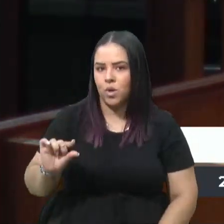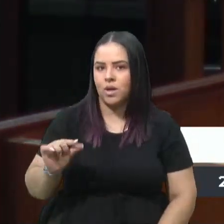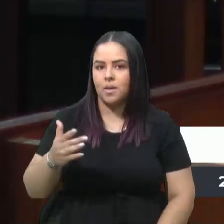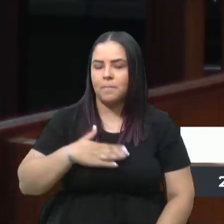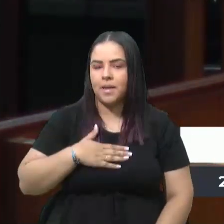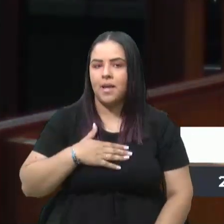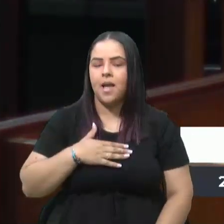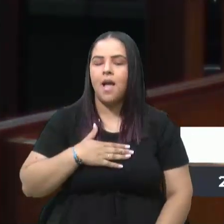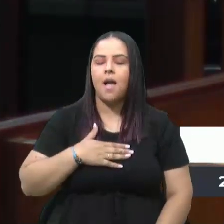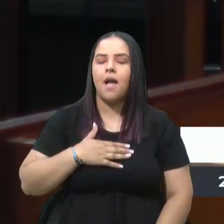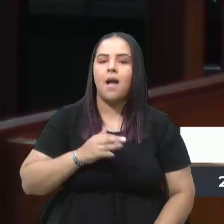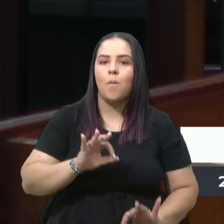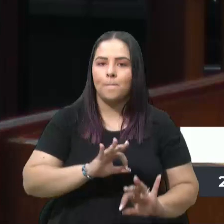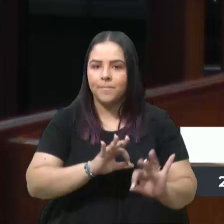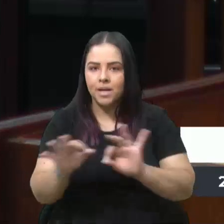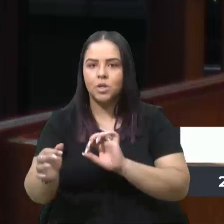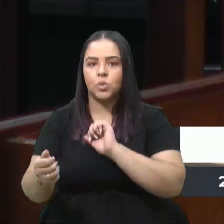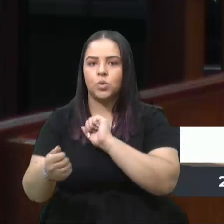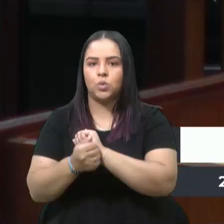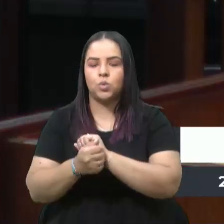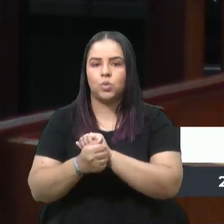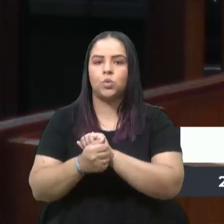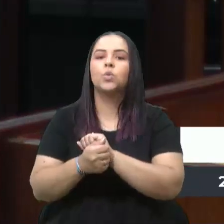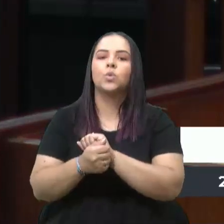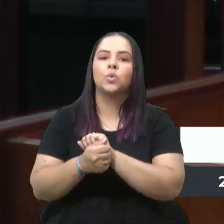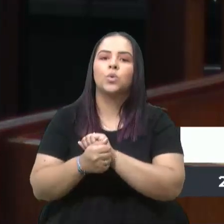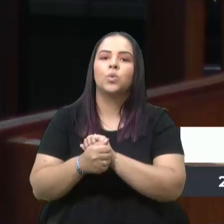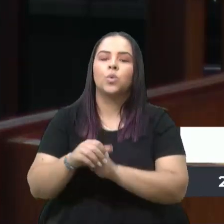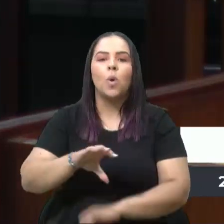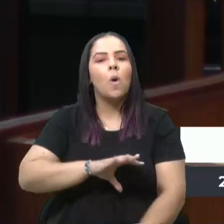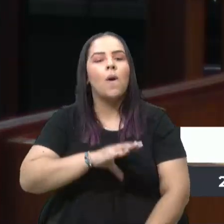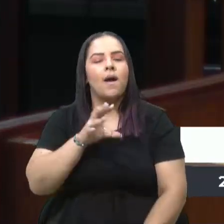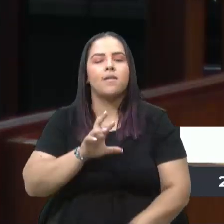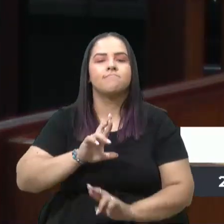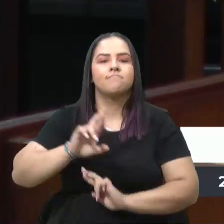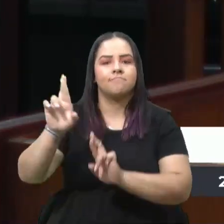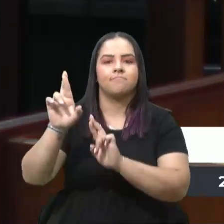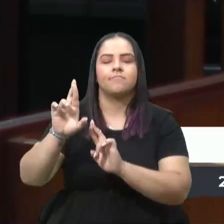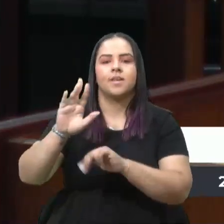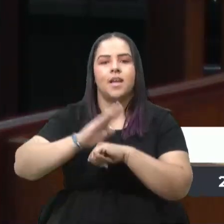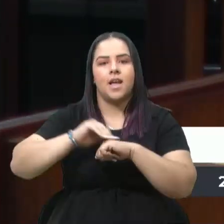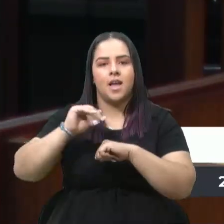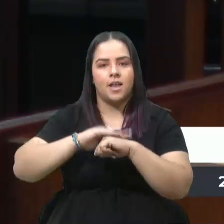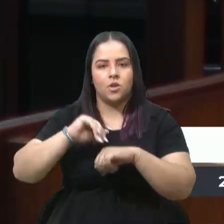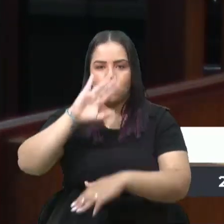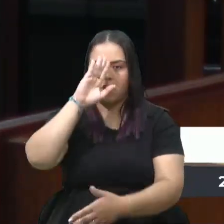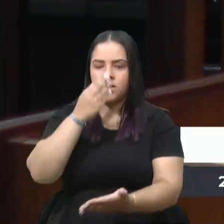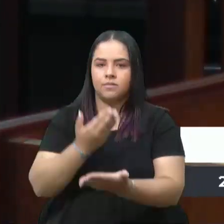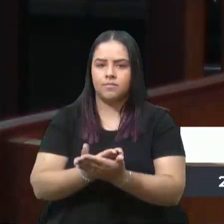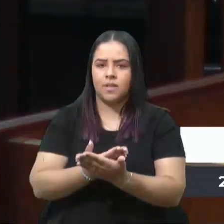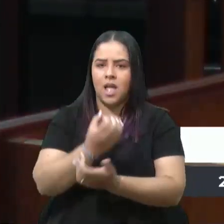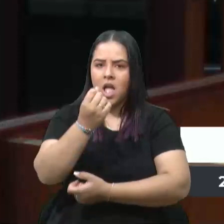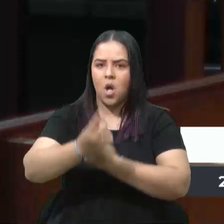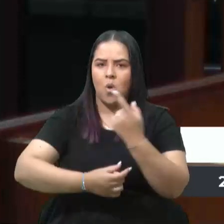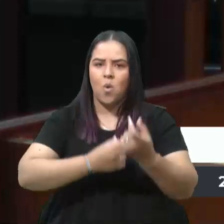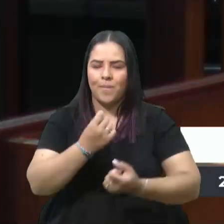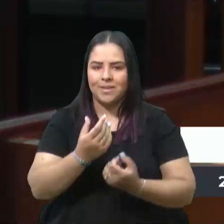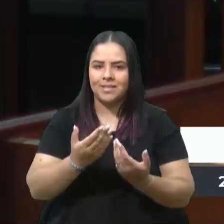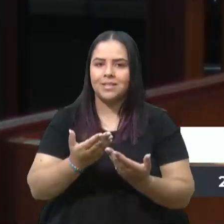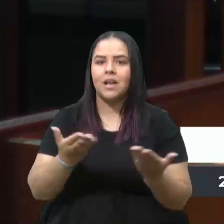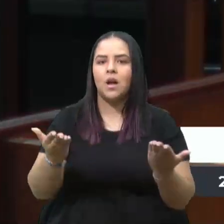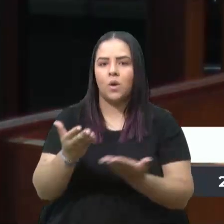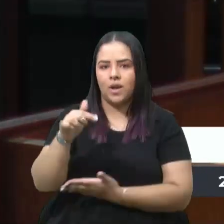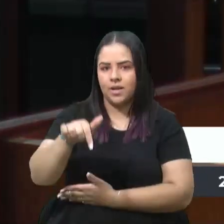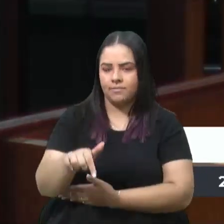acompanharam com coragem e esperança, com carinho e confiança. Algumas delas estão aqui.